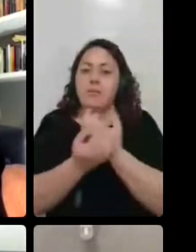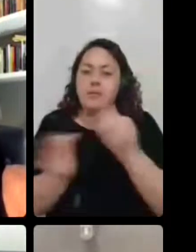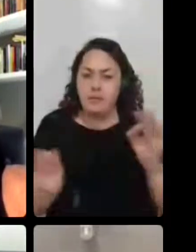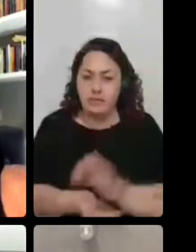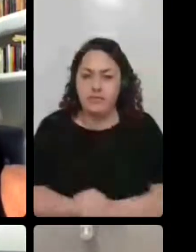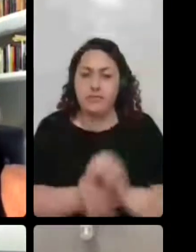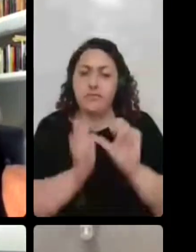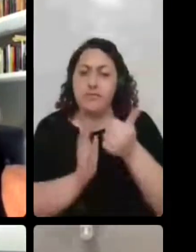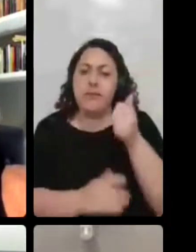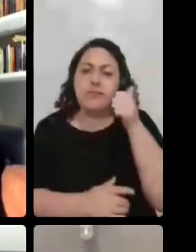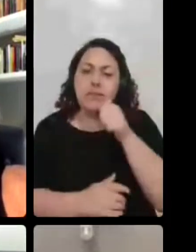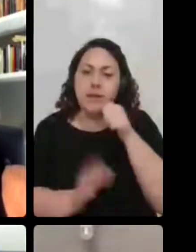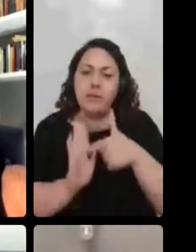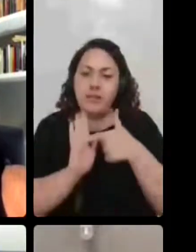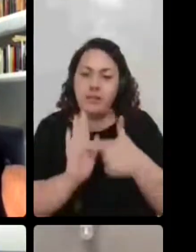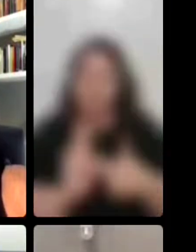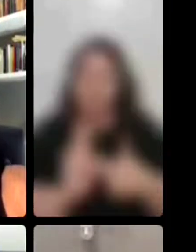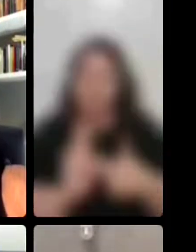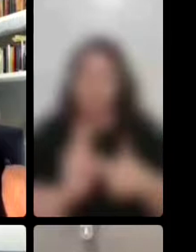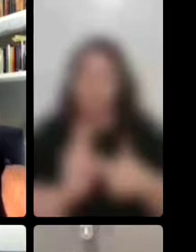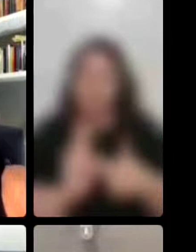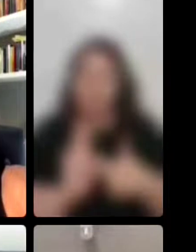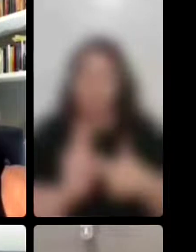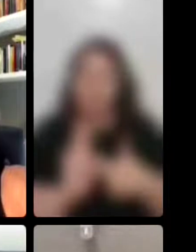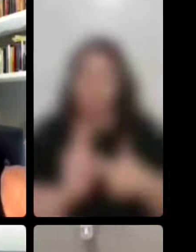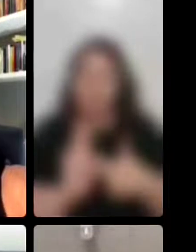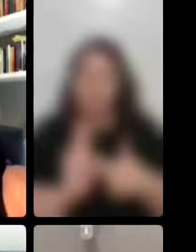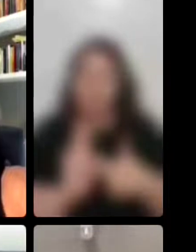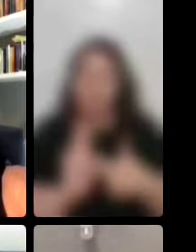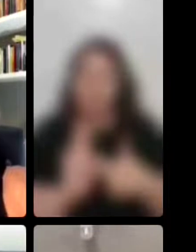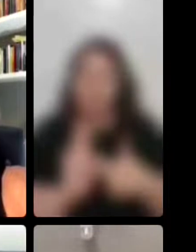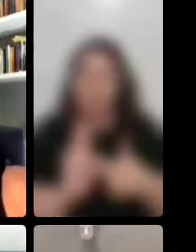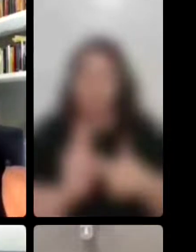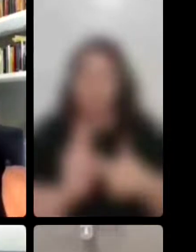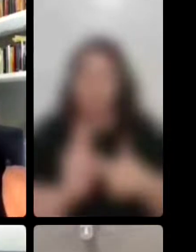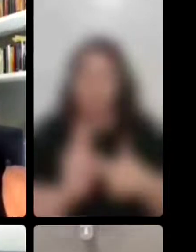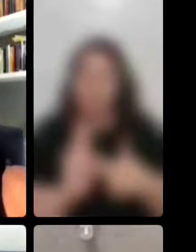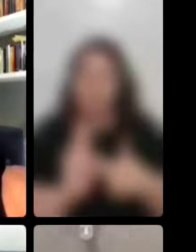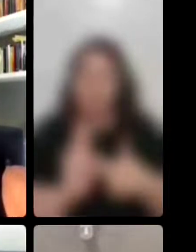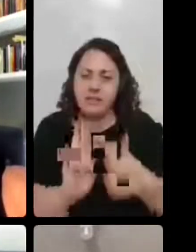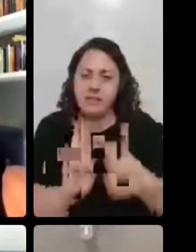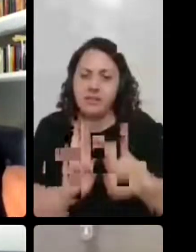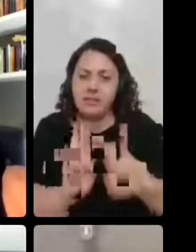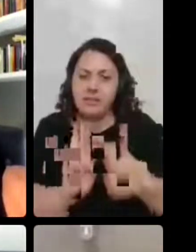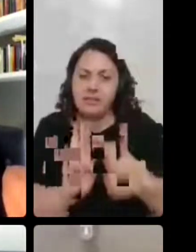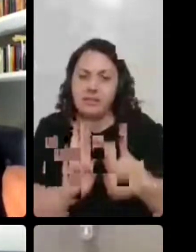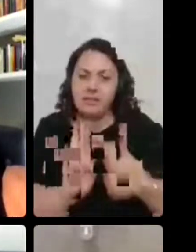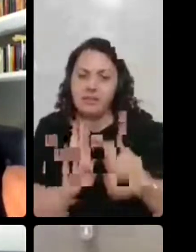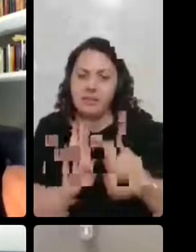Vanise, que é a nossa intérprete de Libras. Super te agradeço a tua presença conosco e poder